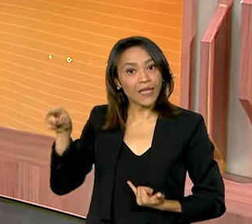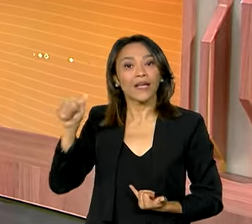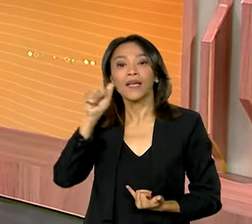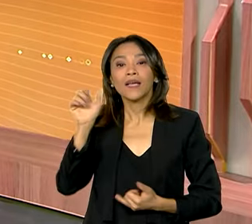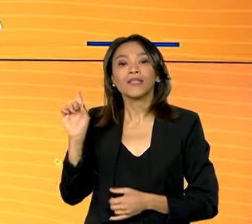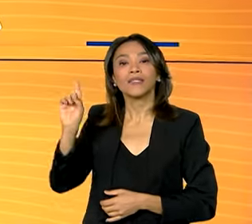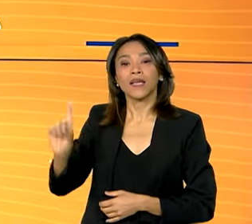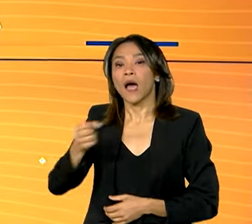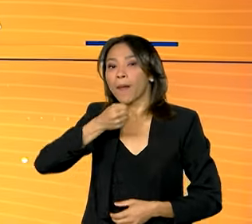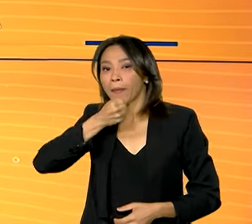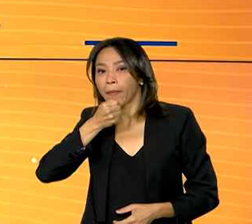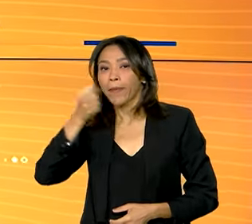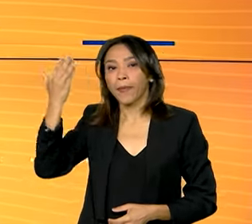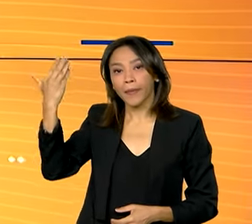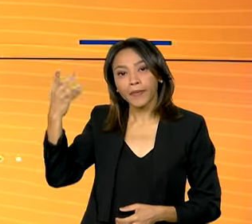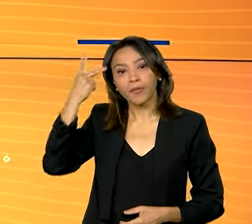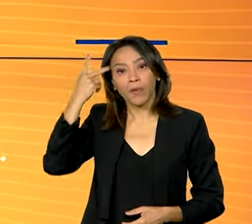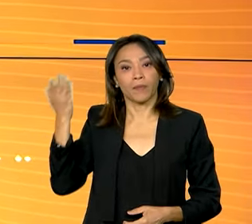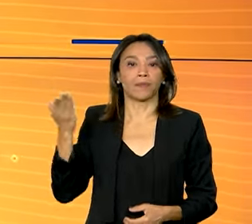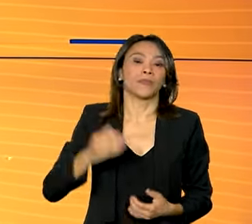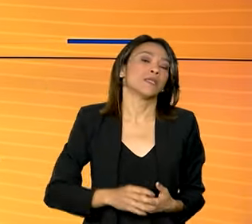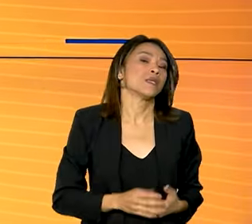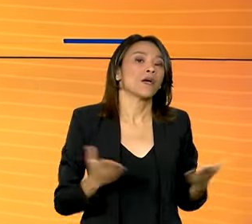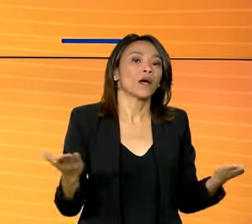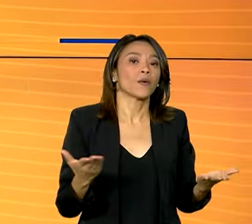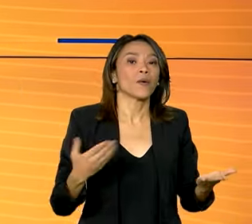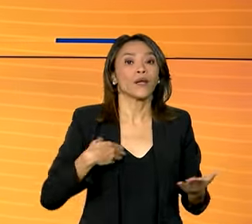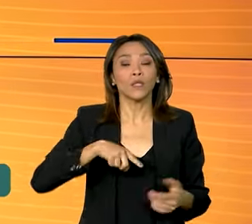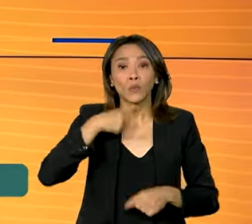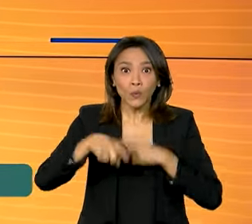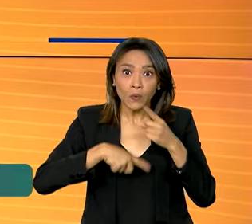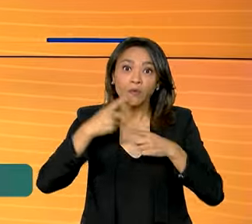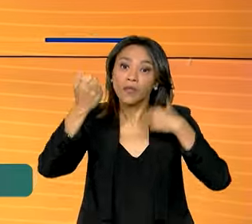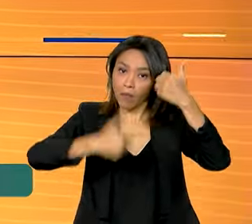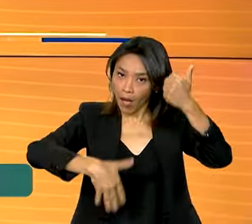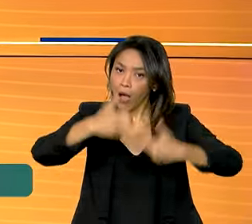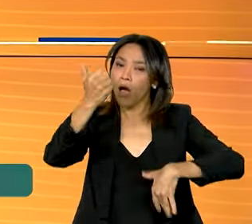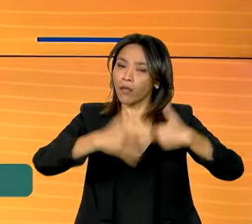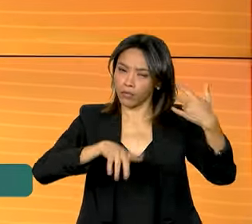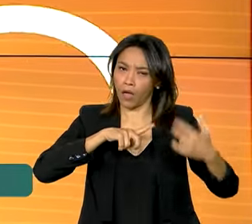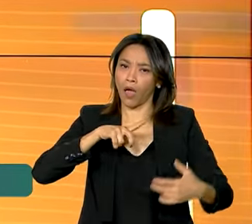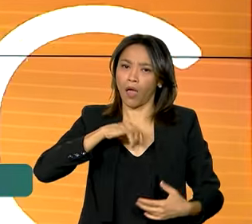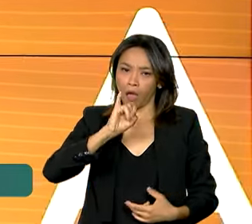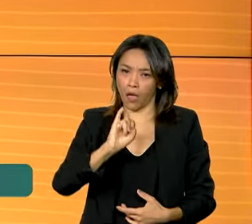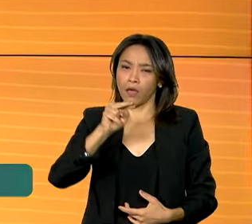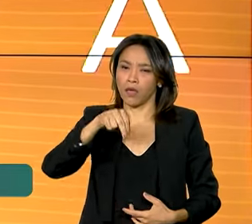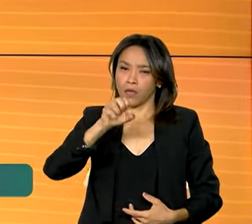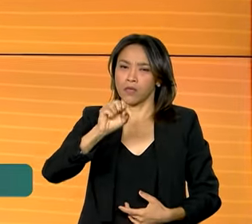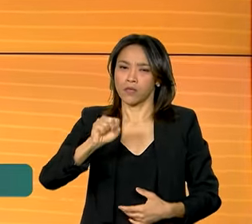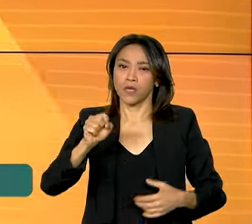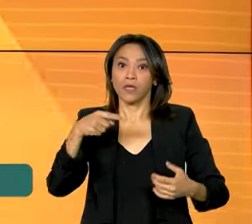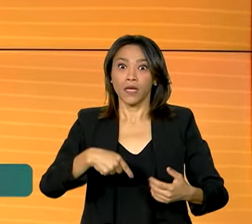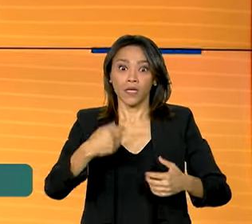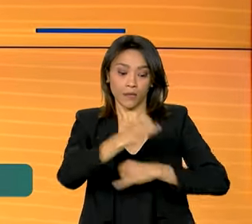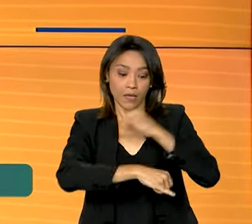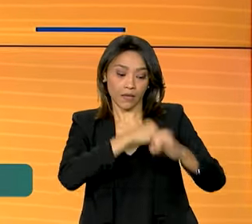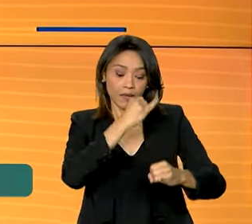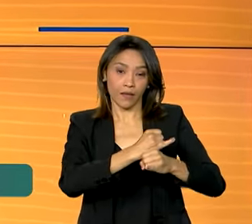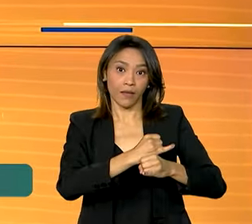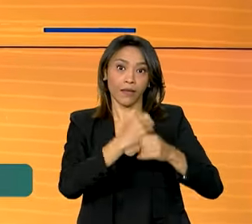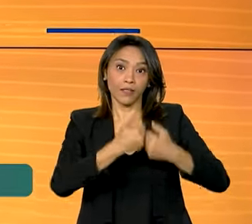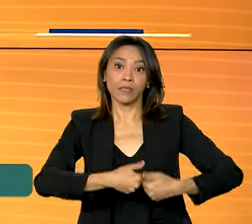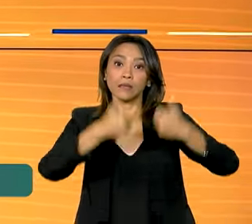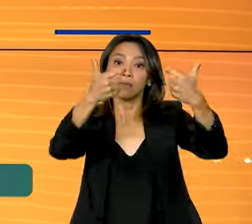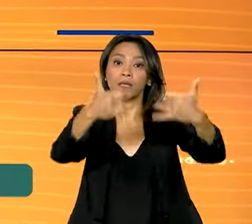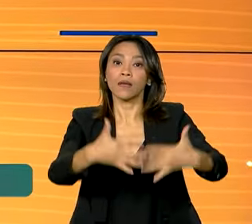São Paulo. E o INSS segue tirando dúvidas do cidadão. Pela internet, eles explicaram como devem ser feitas